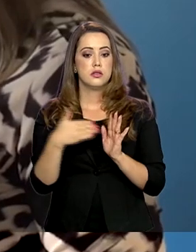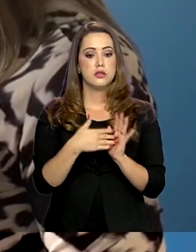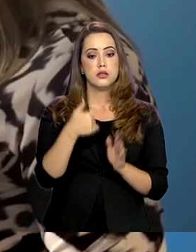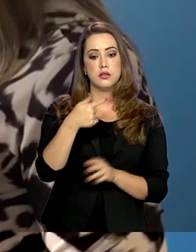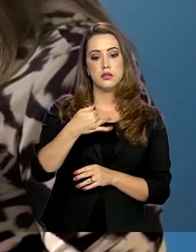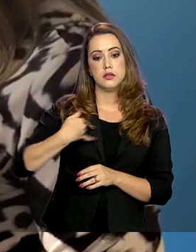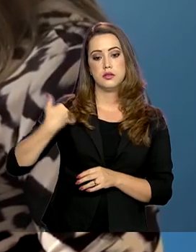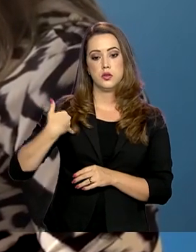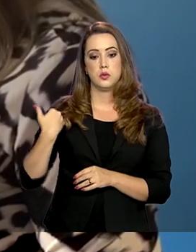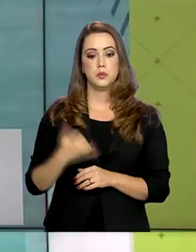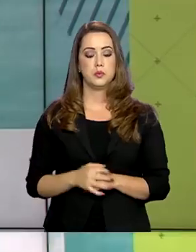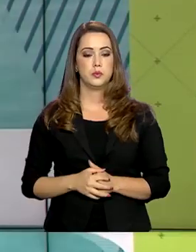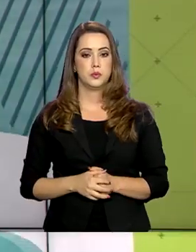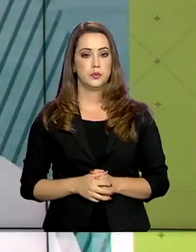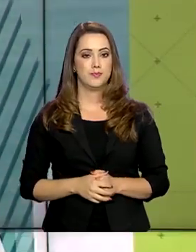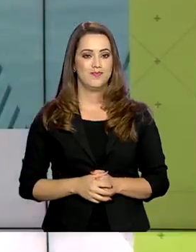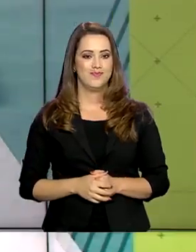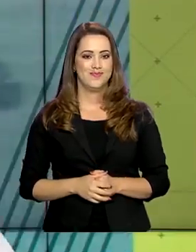7 anos.